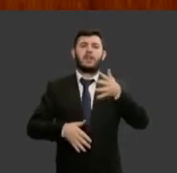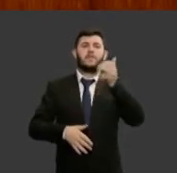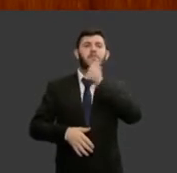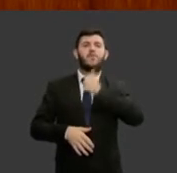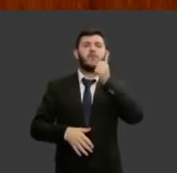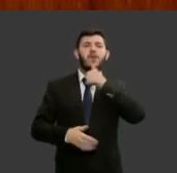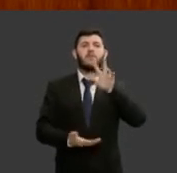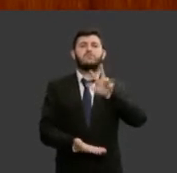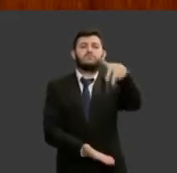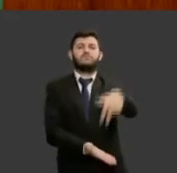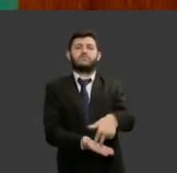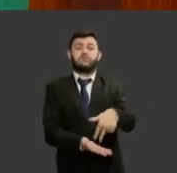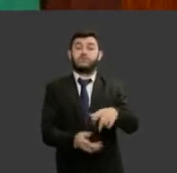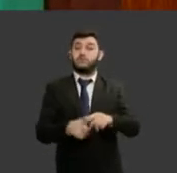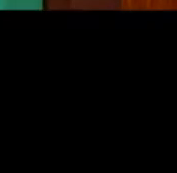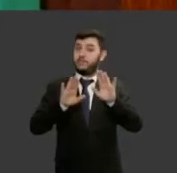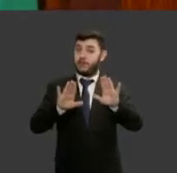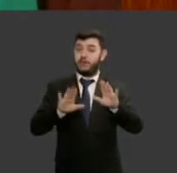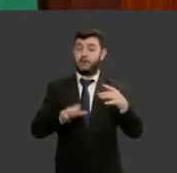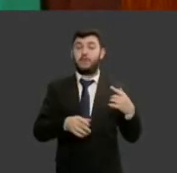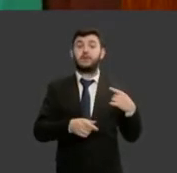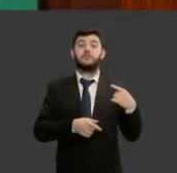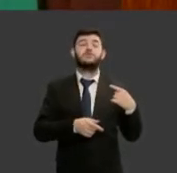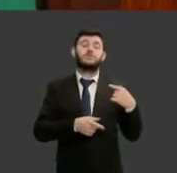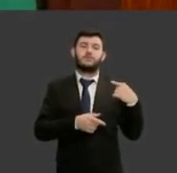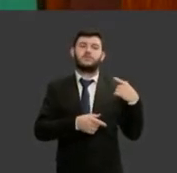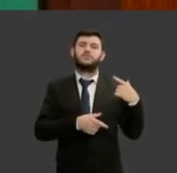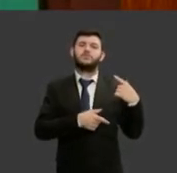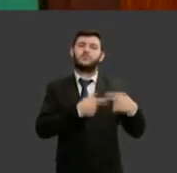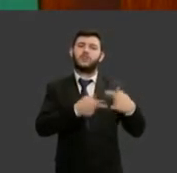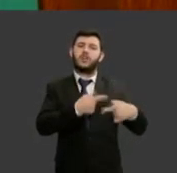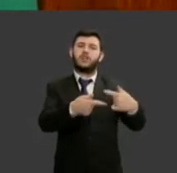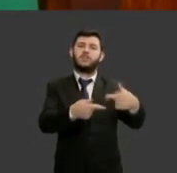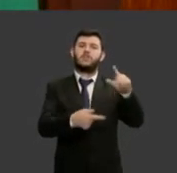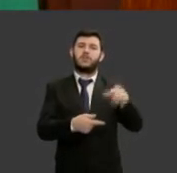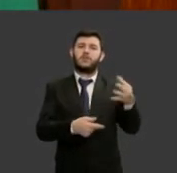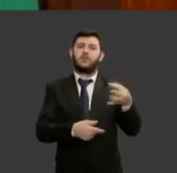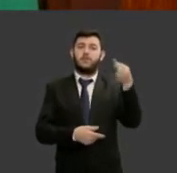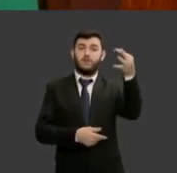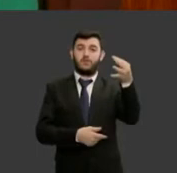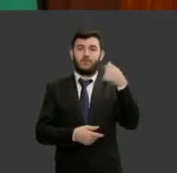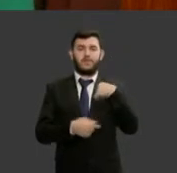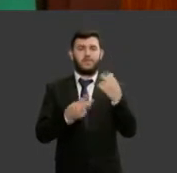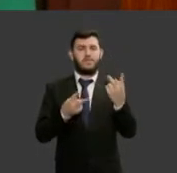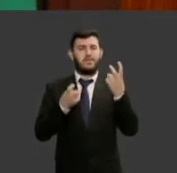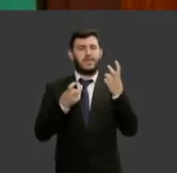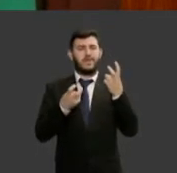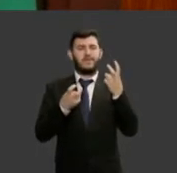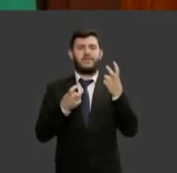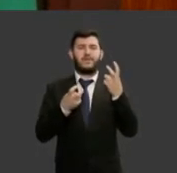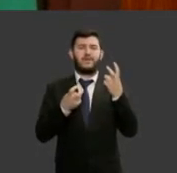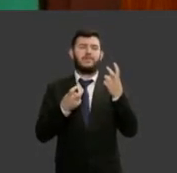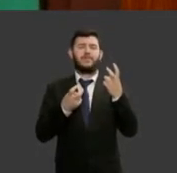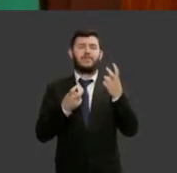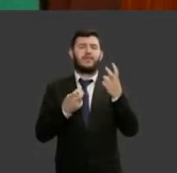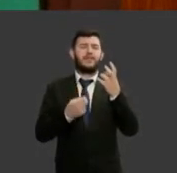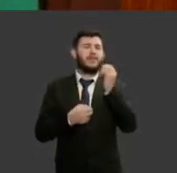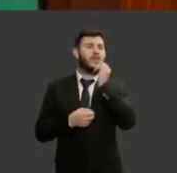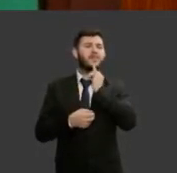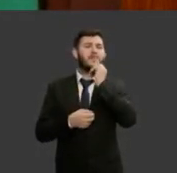mas para as novas gerações eu vi isso muito quando dava ainda nas faculdades